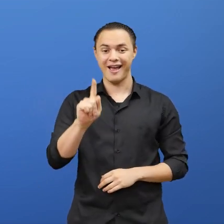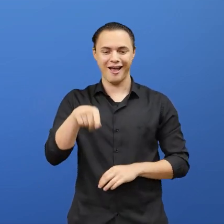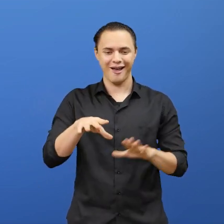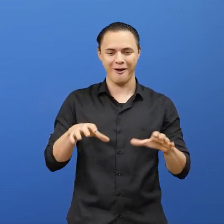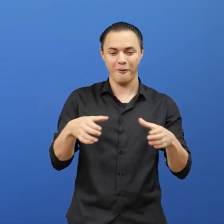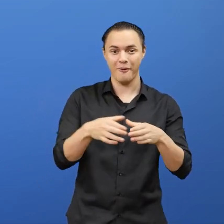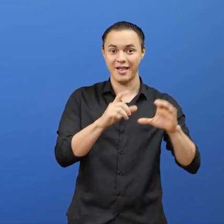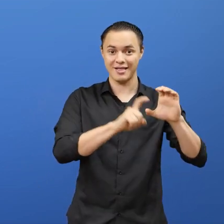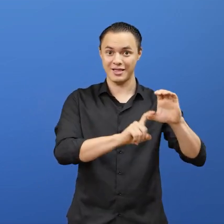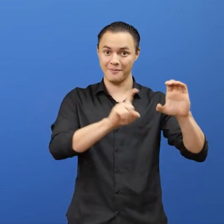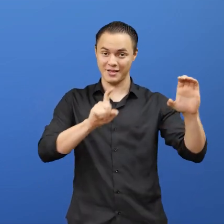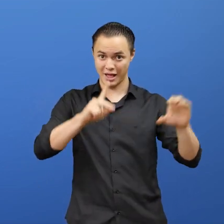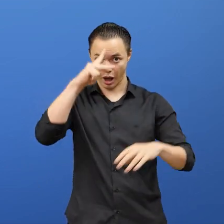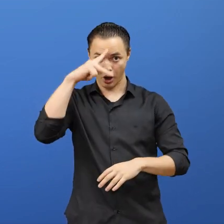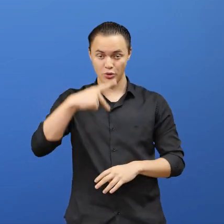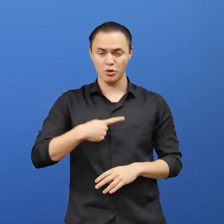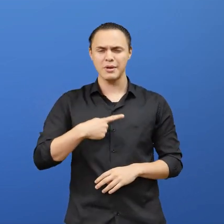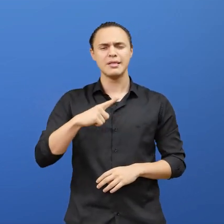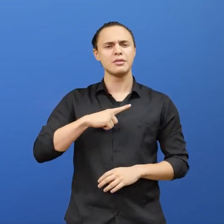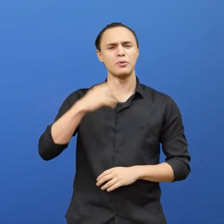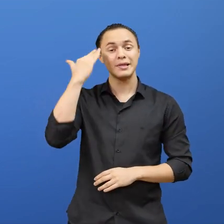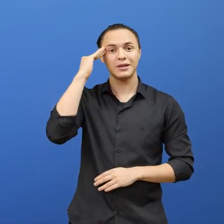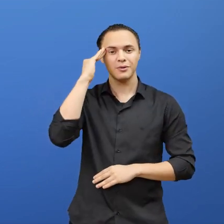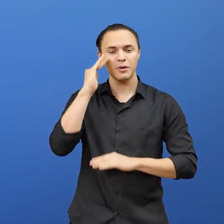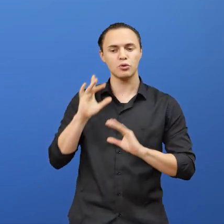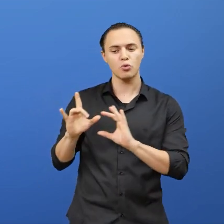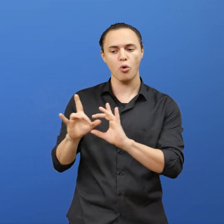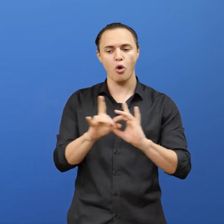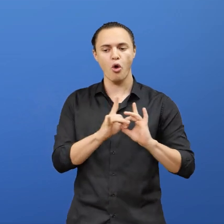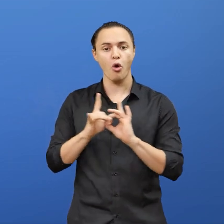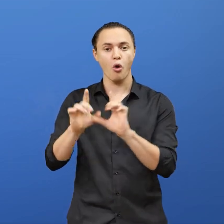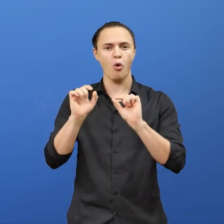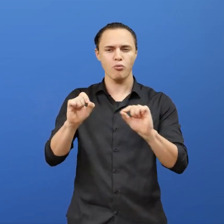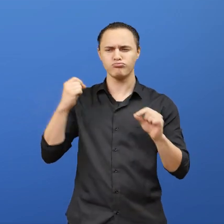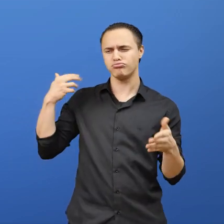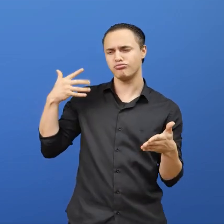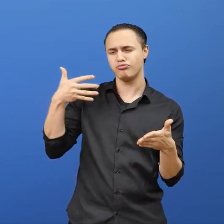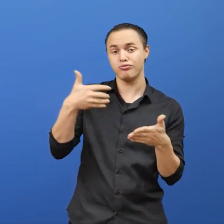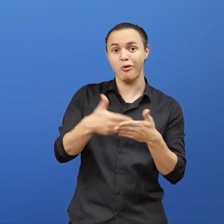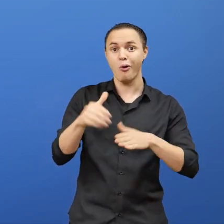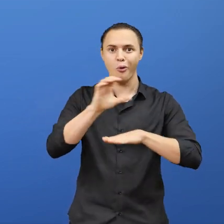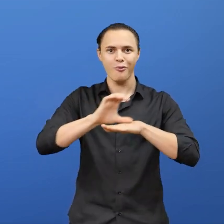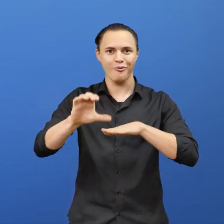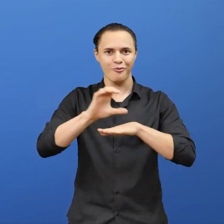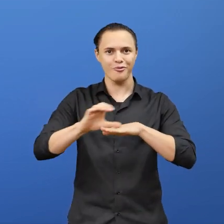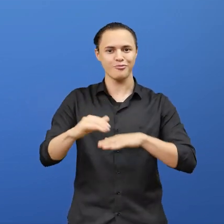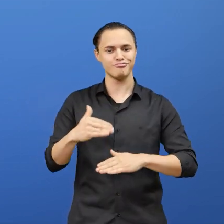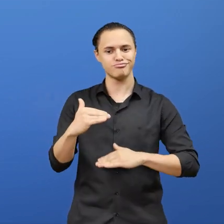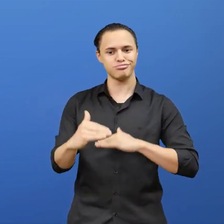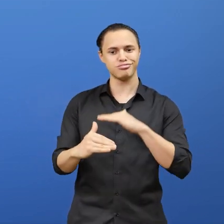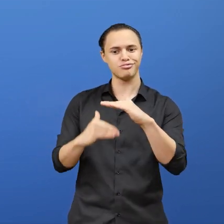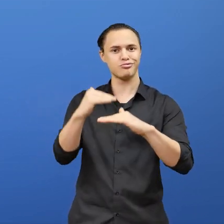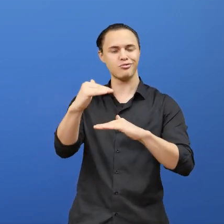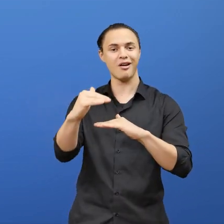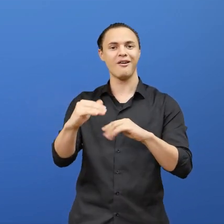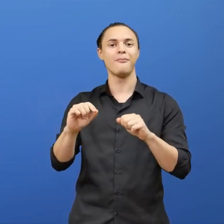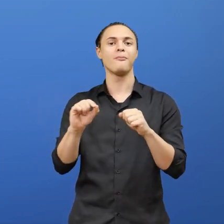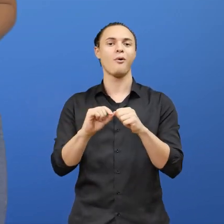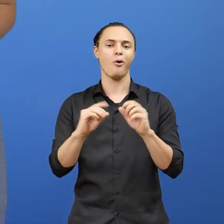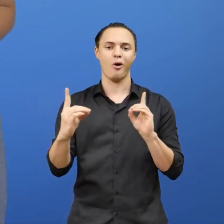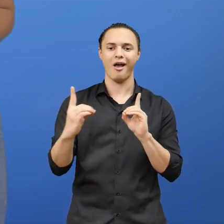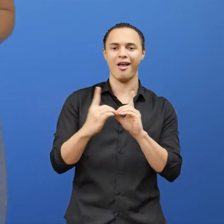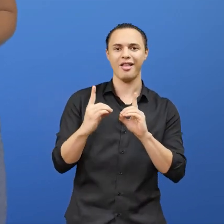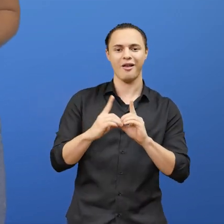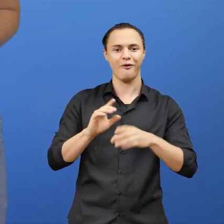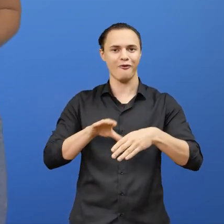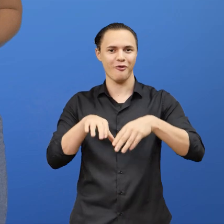independente e autônoma, traz o entendimento coletivo da trajetória que nossos cursos estão seguindo, para atender a formação superior,